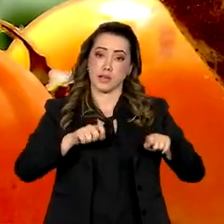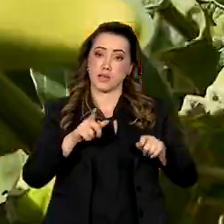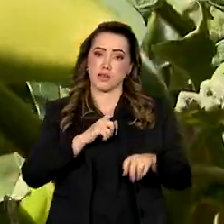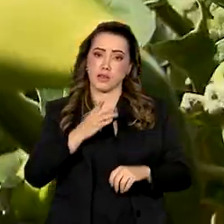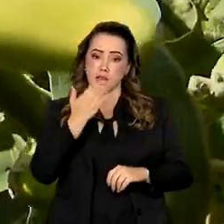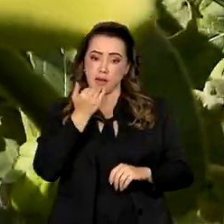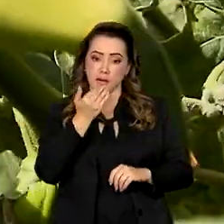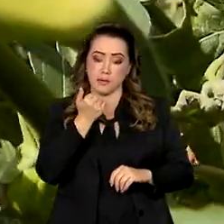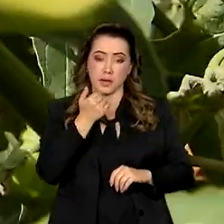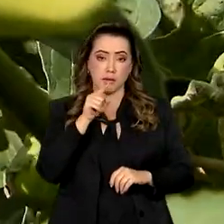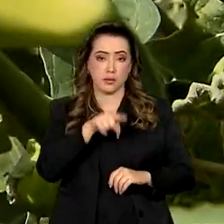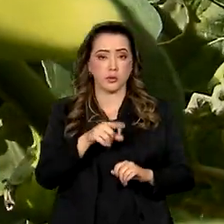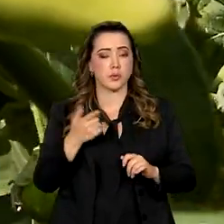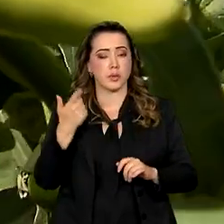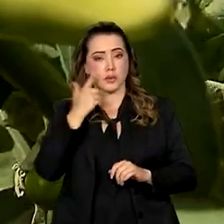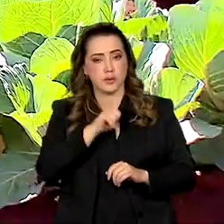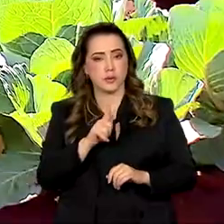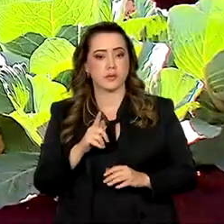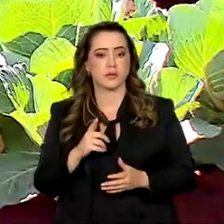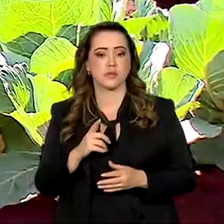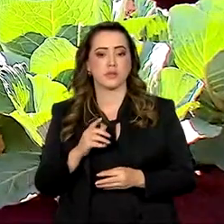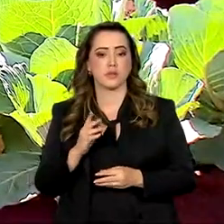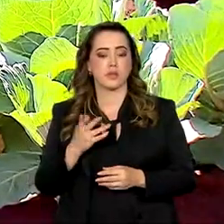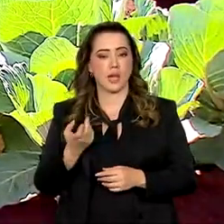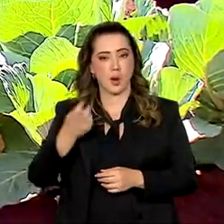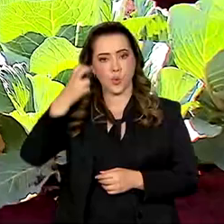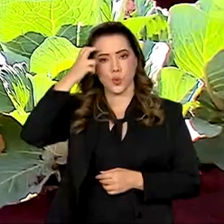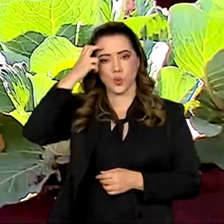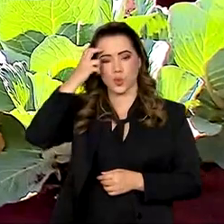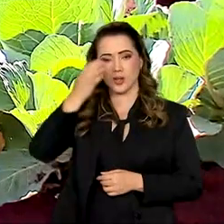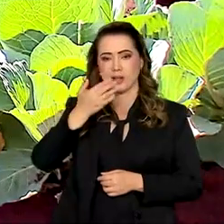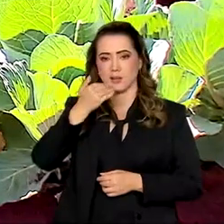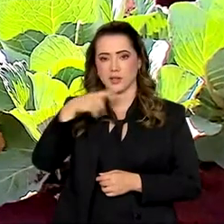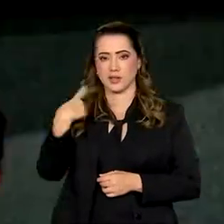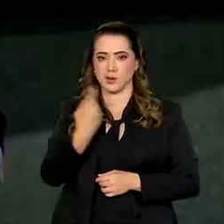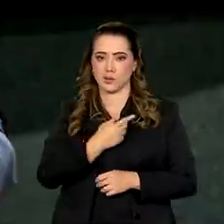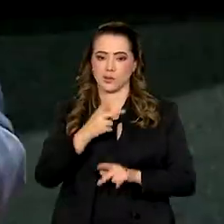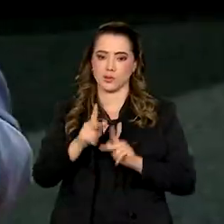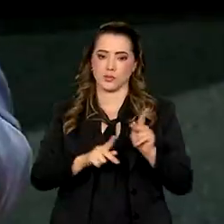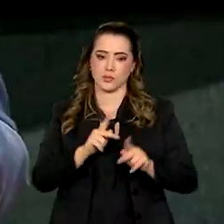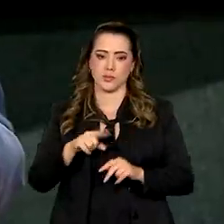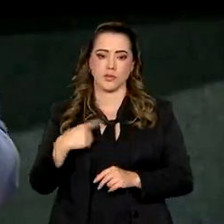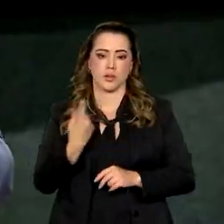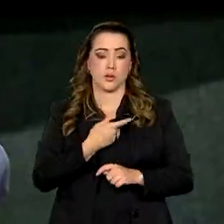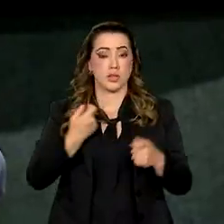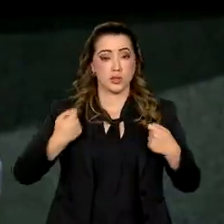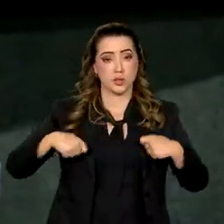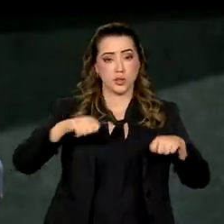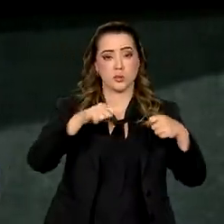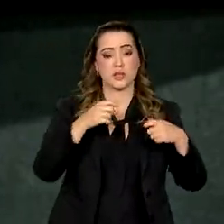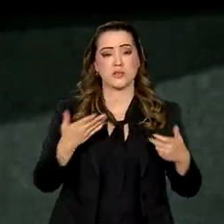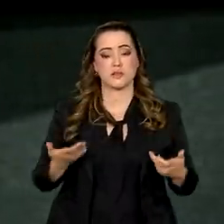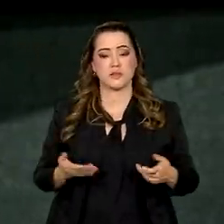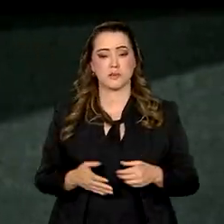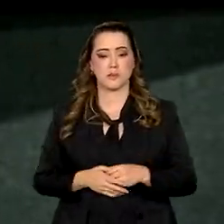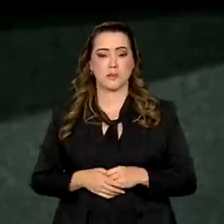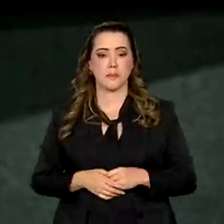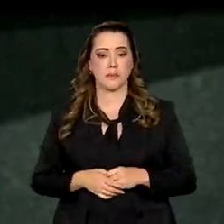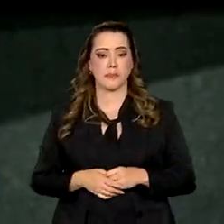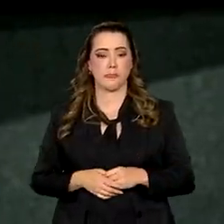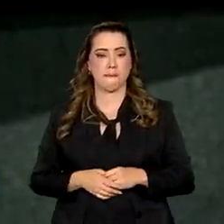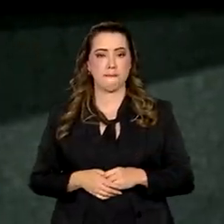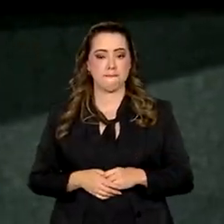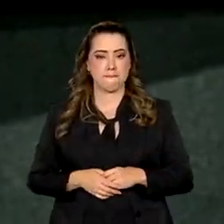alimentos, para recuperar a cultura alimentar do nosso povo. E o que nós precisamos é